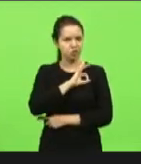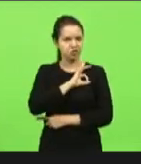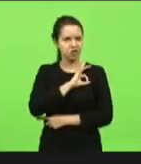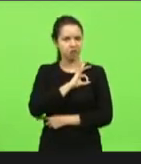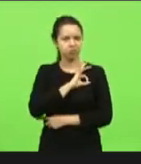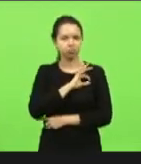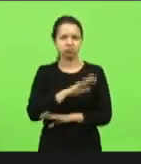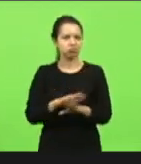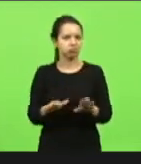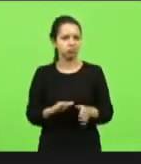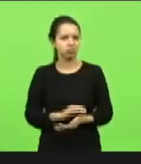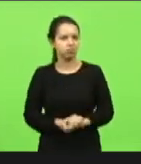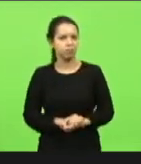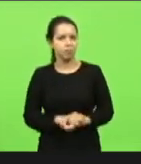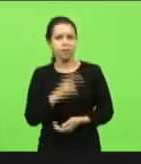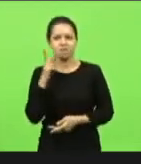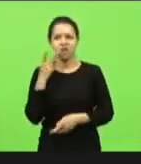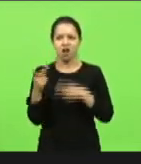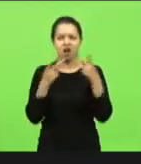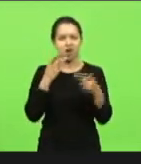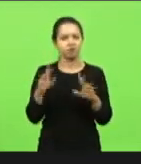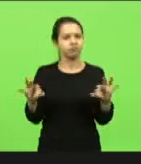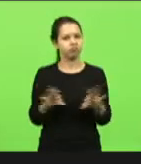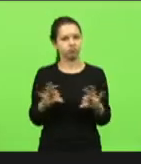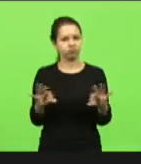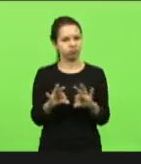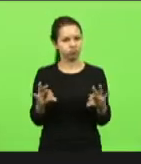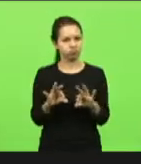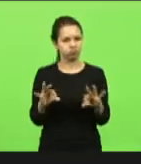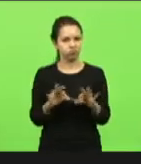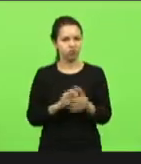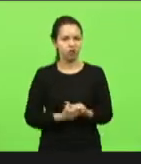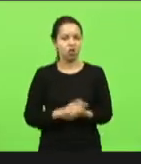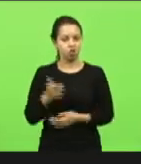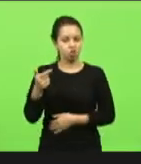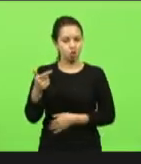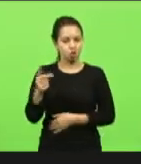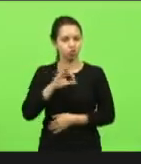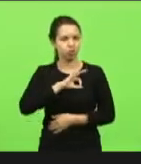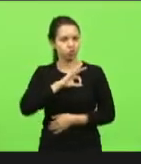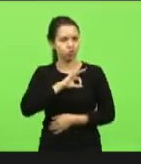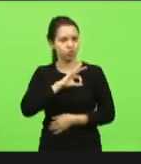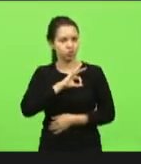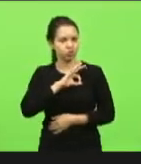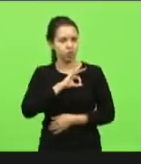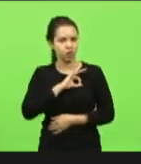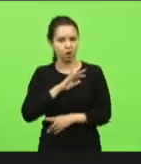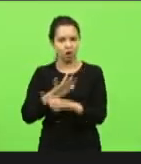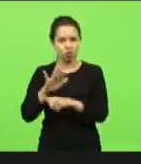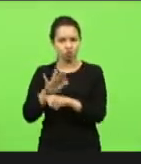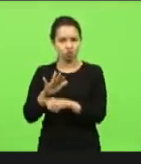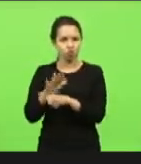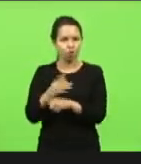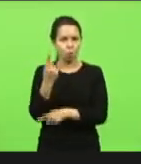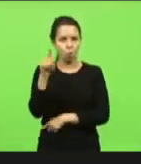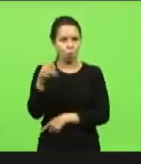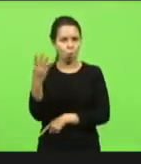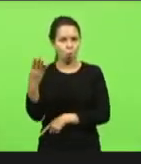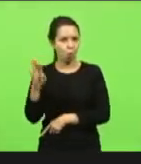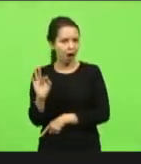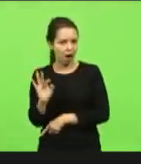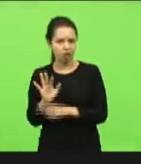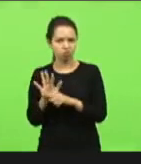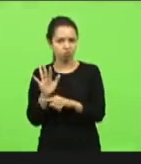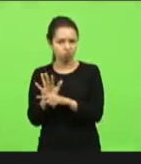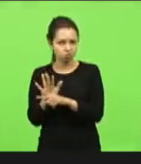e ninguém fala e ninguém fala de que esses 12 policiais não suprem nenhum quarto nenhum quarto daquilo que era